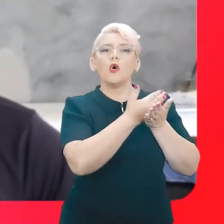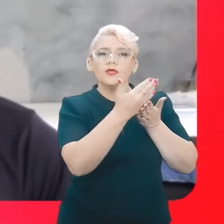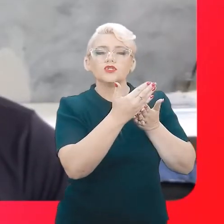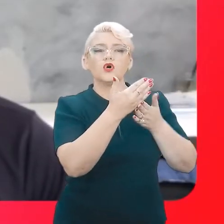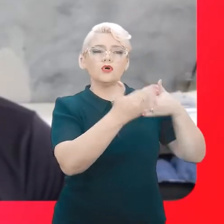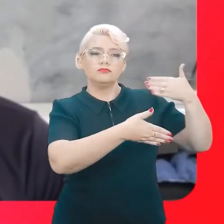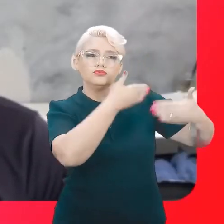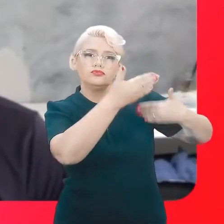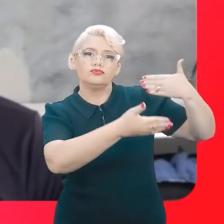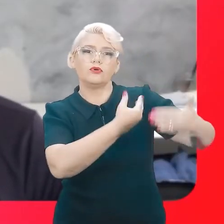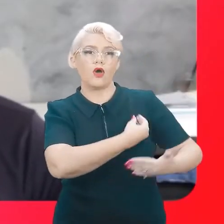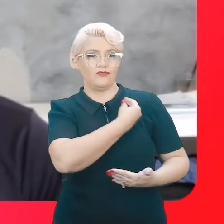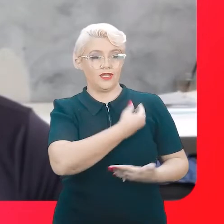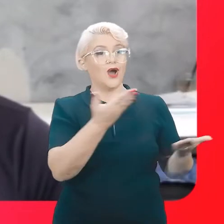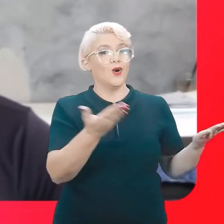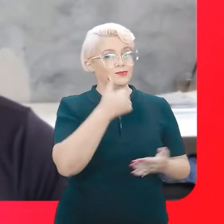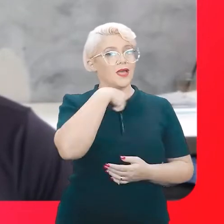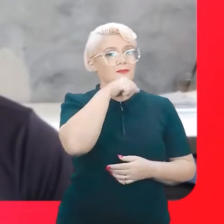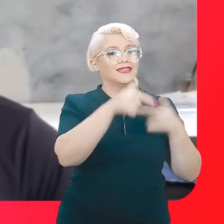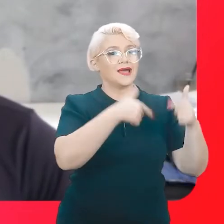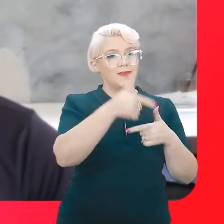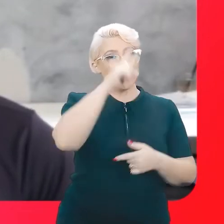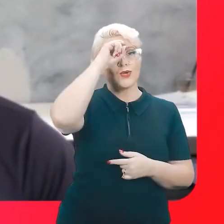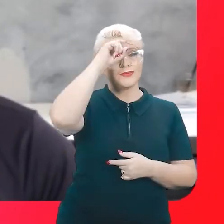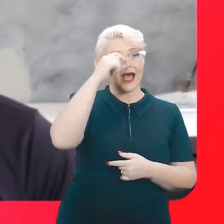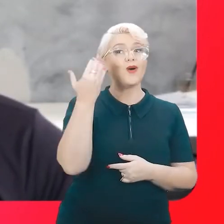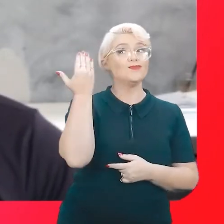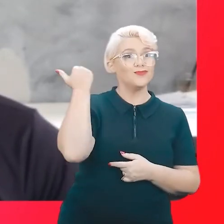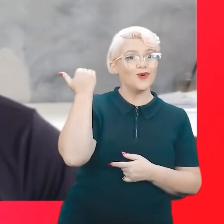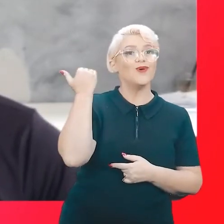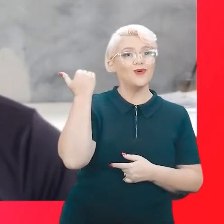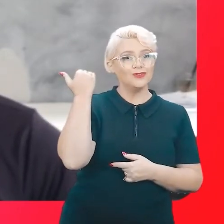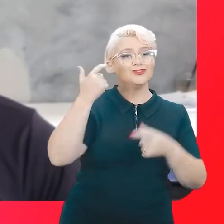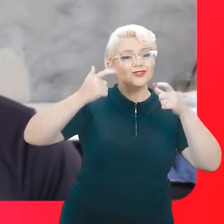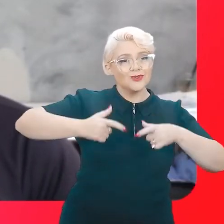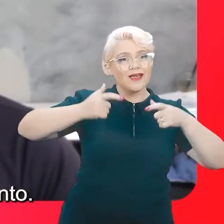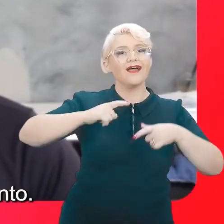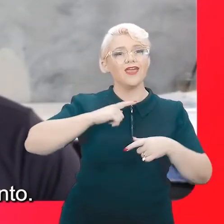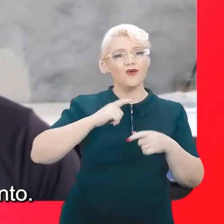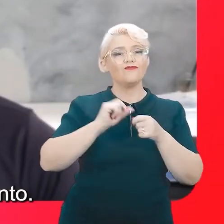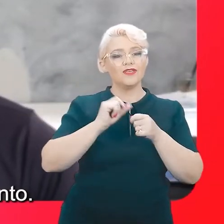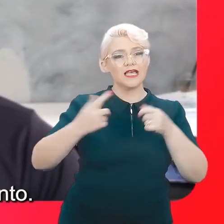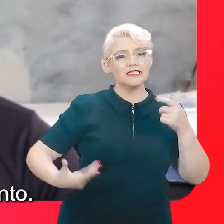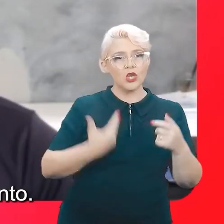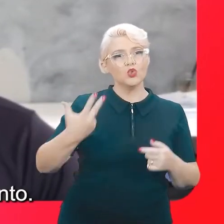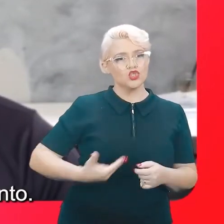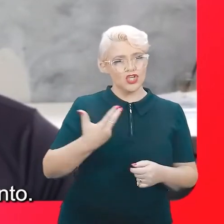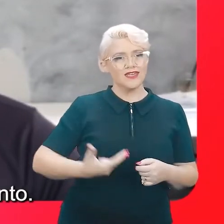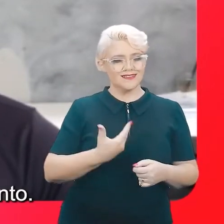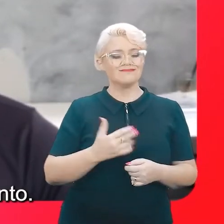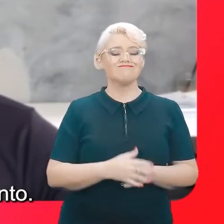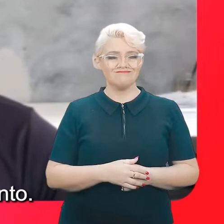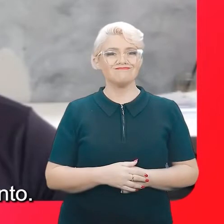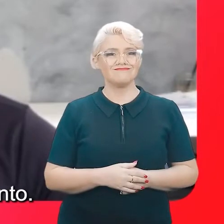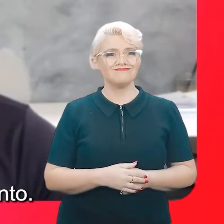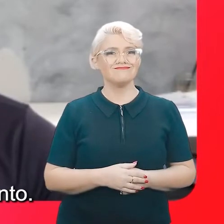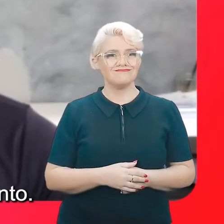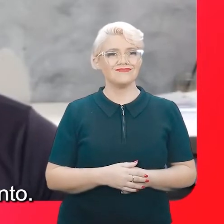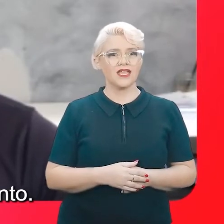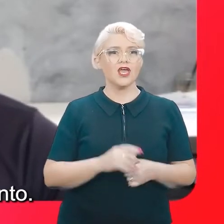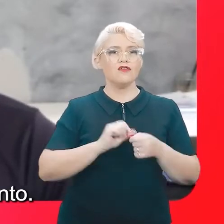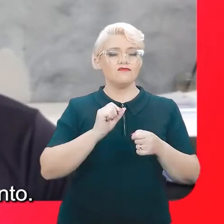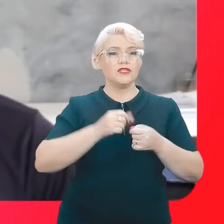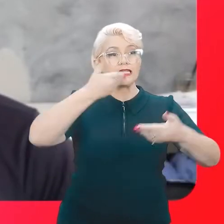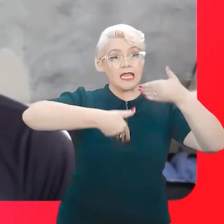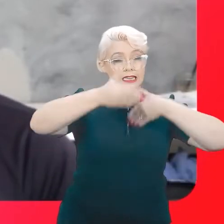o processo. Hoje minha mãe trabalha no hospital, onde eu fiz as minhas cirurgias, né? Sim. fui, que eu